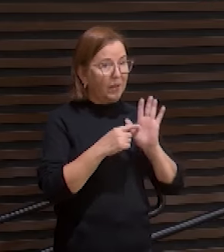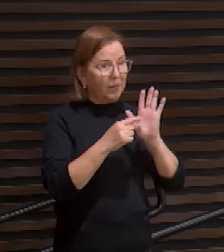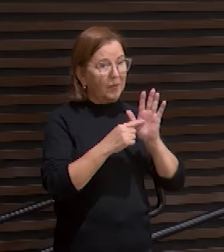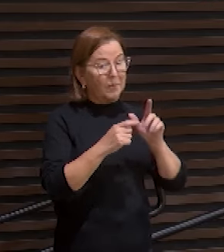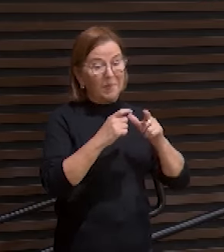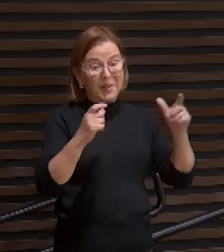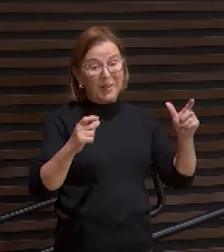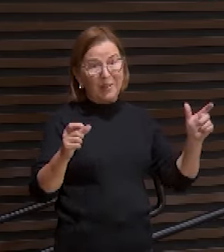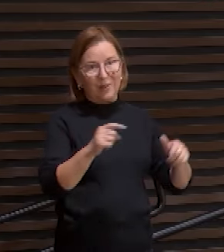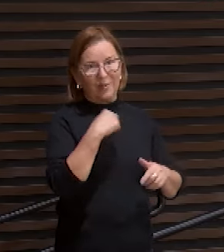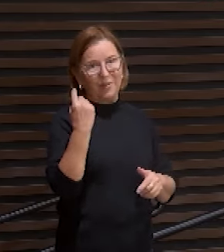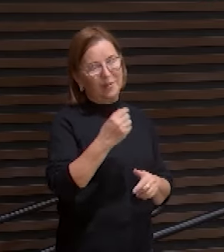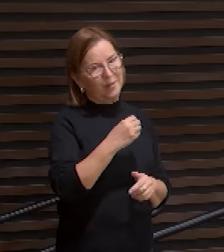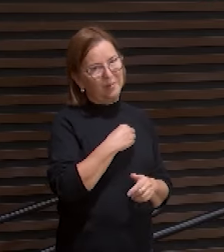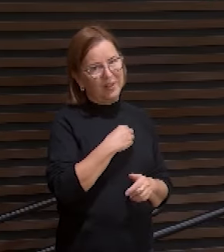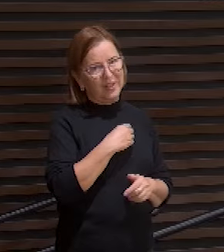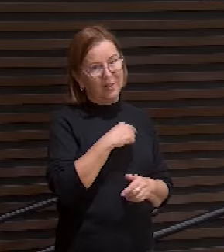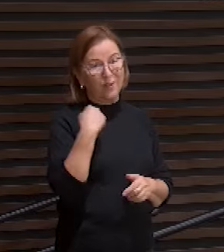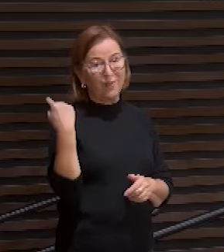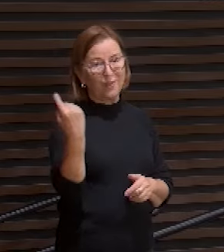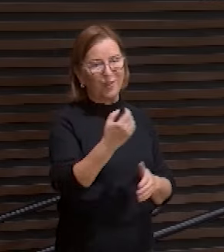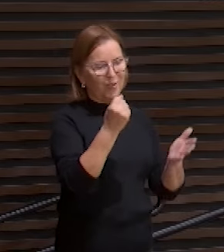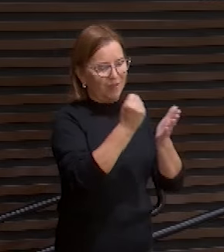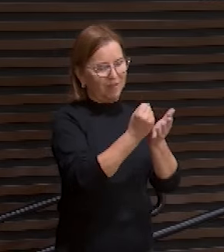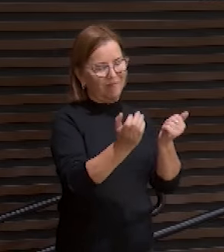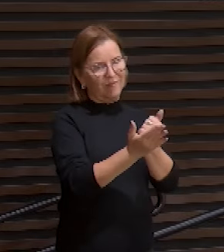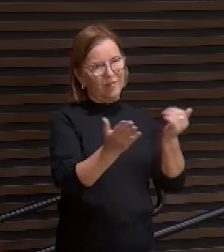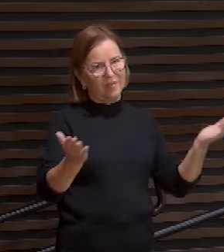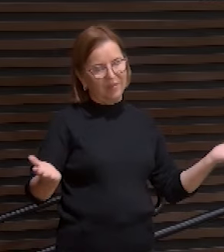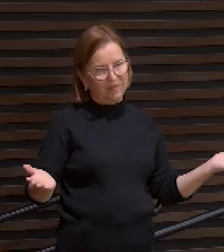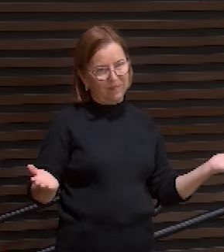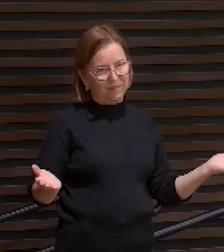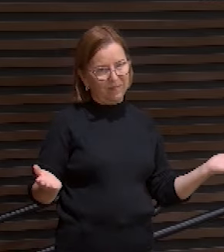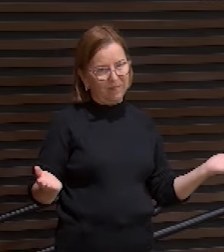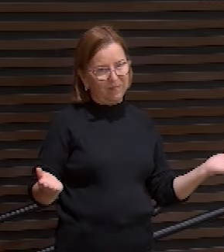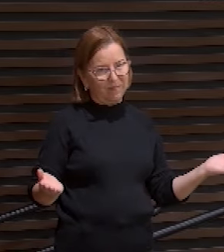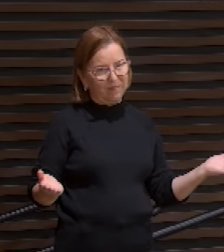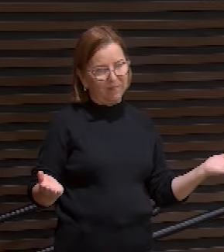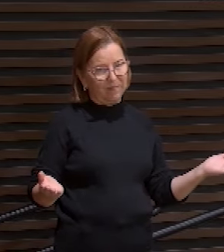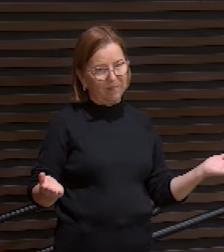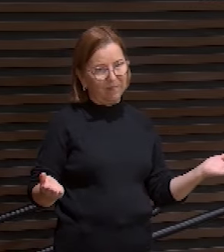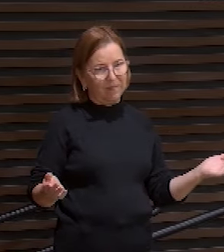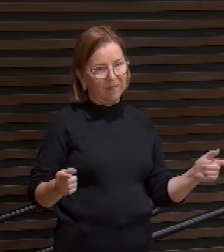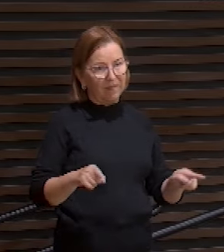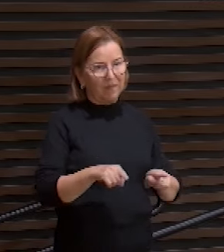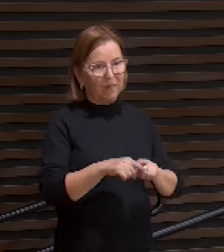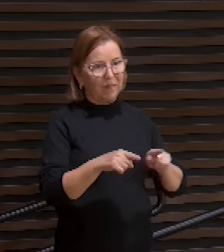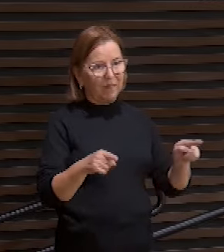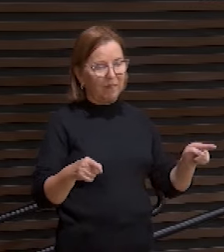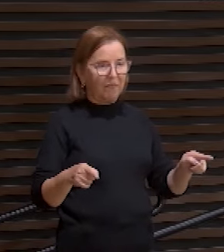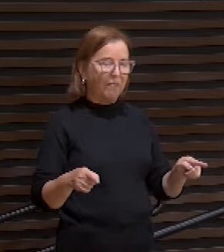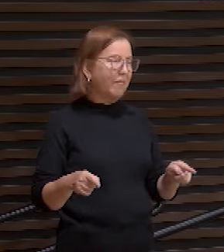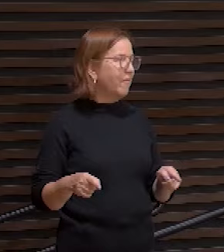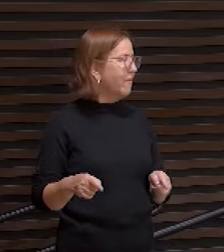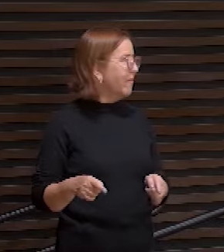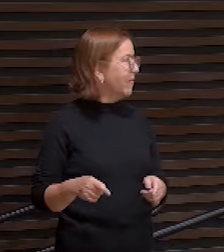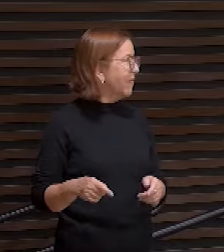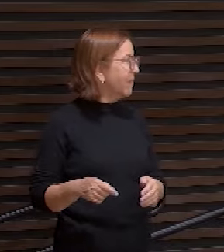nós o crucificamos e ele ainda assim se ofereceu